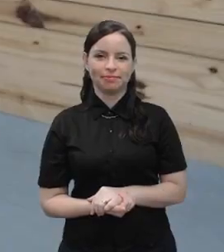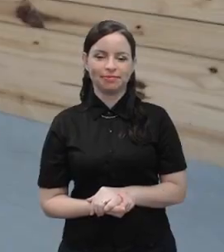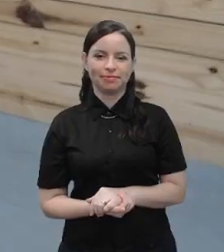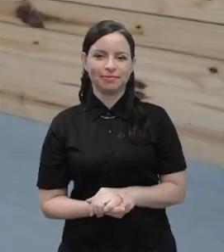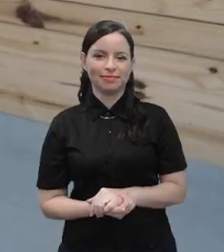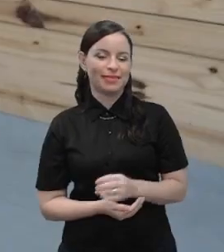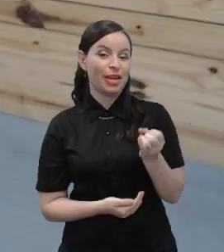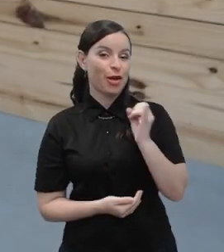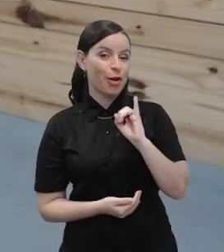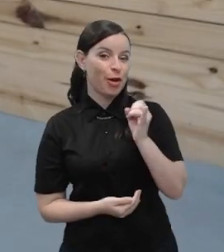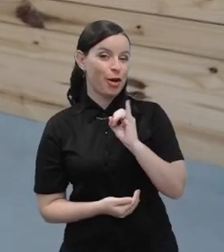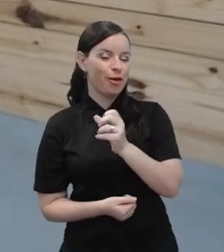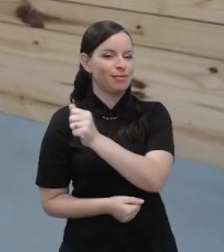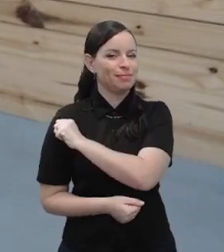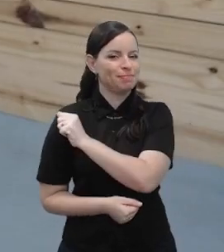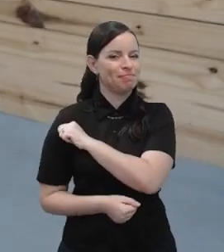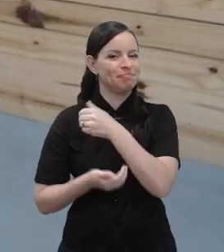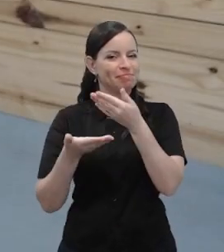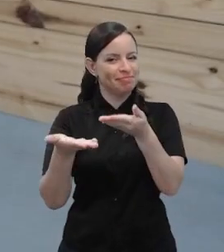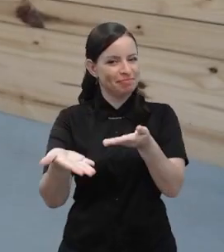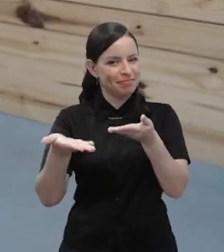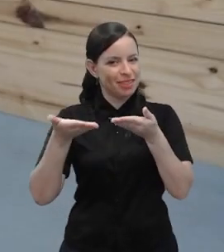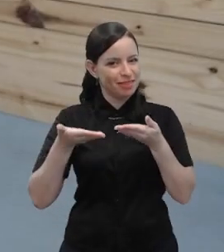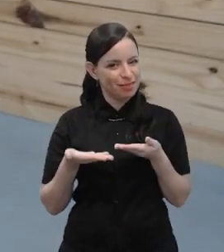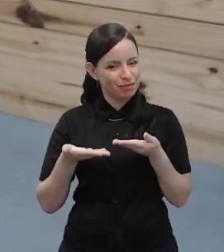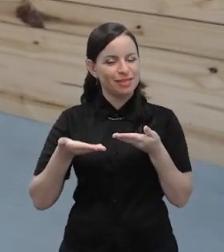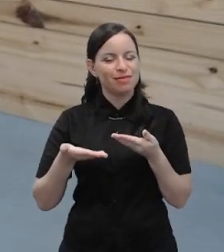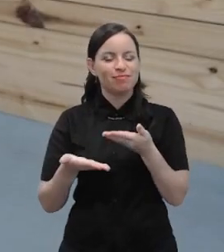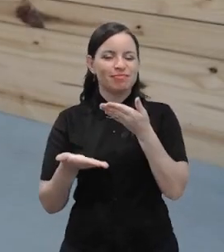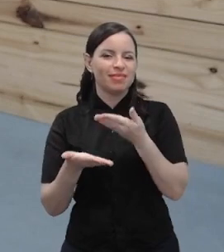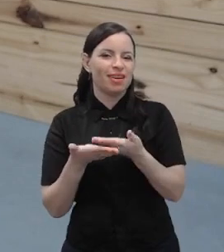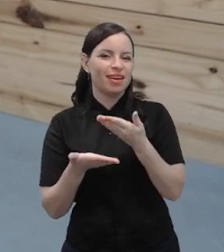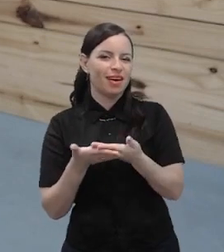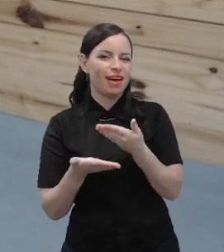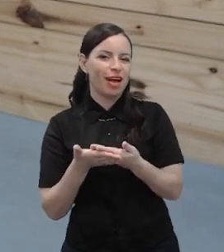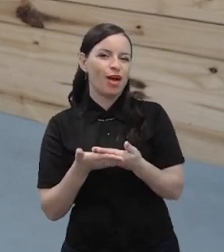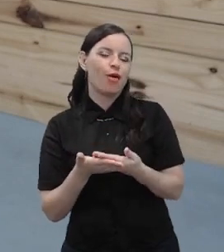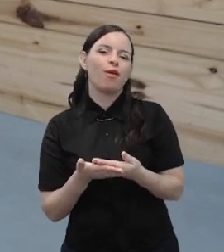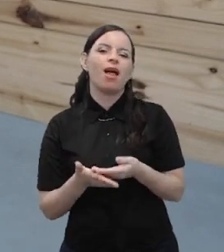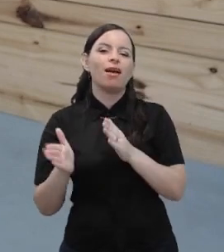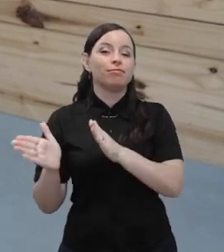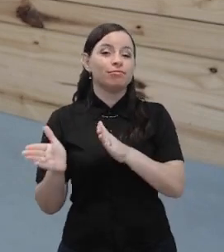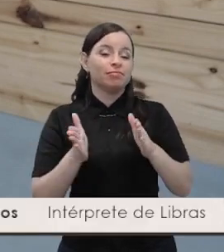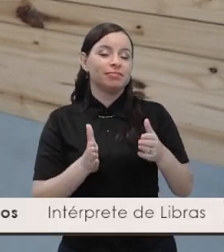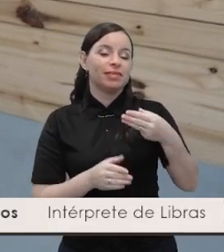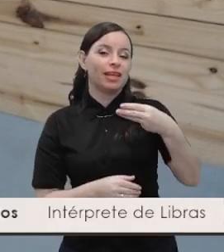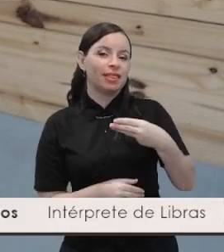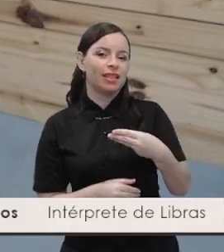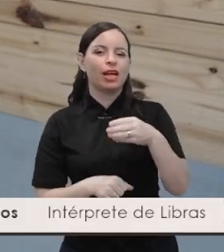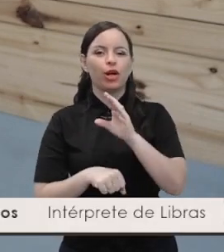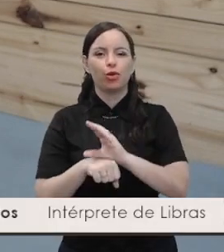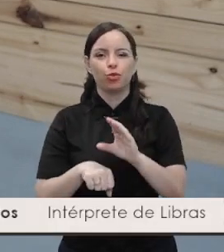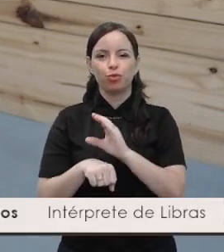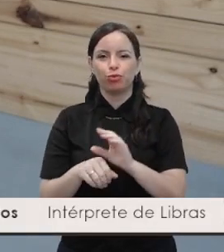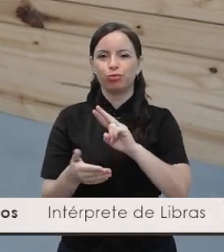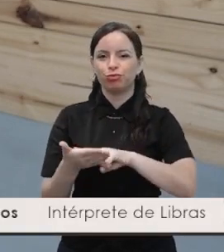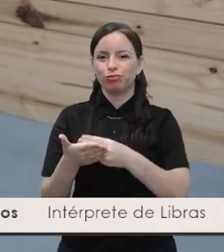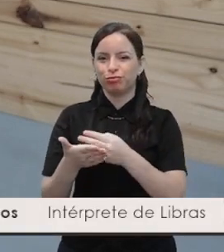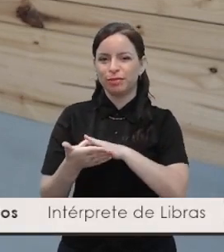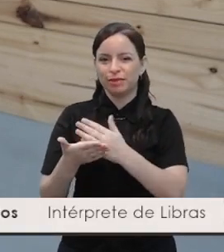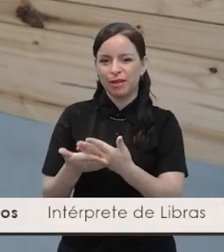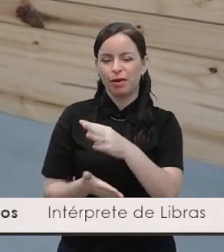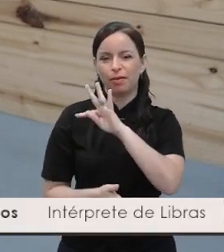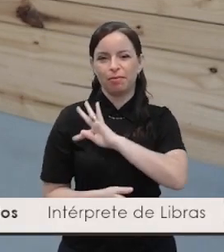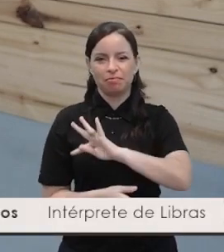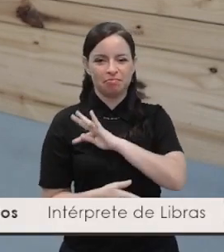Olá, estudante! Seja muito bem-vindo à sua aula da unidade 3, do curso técnico em tradução